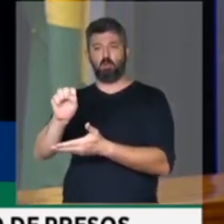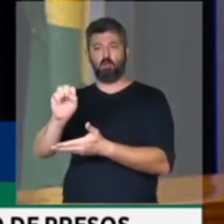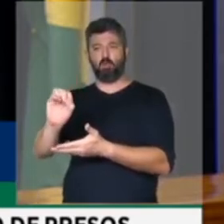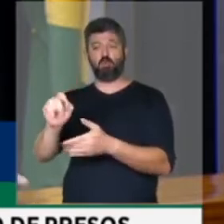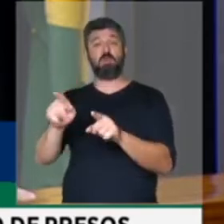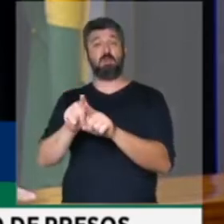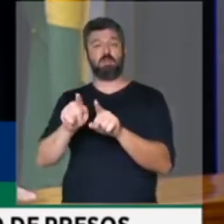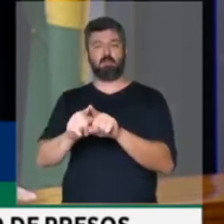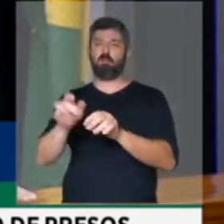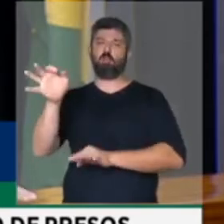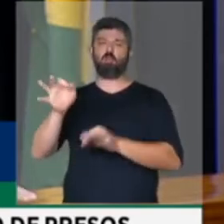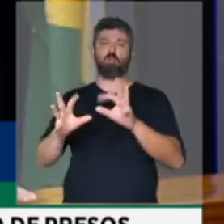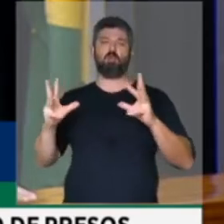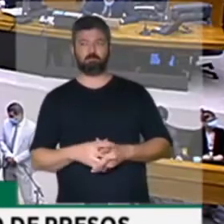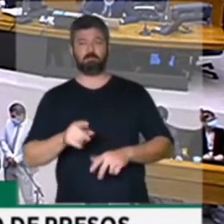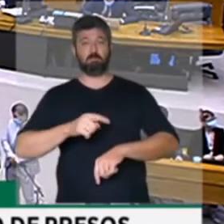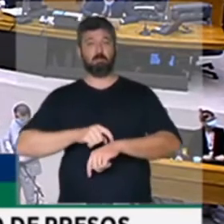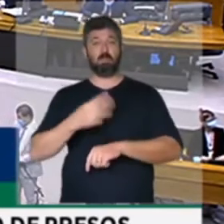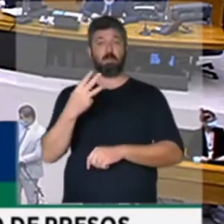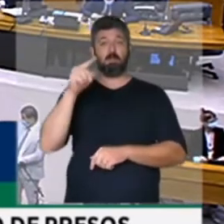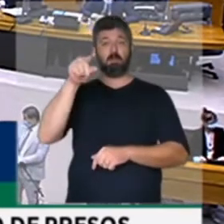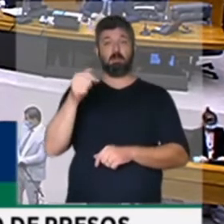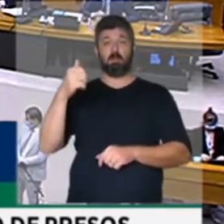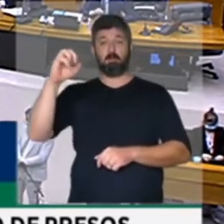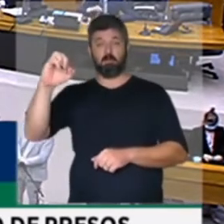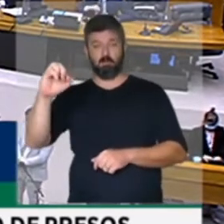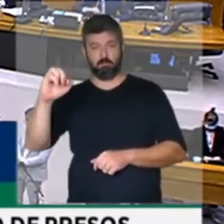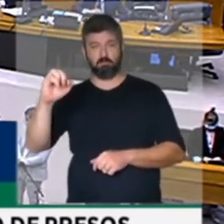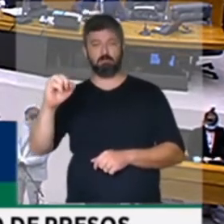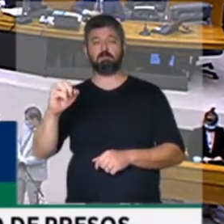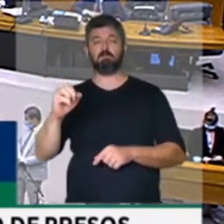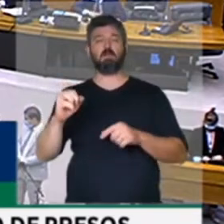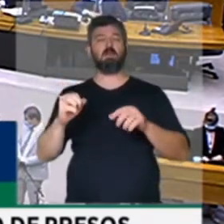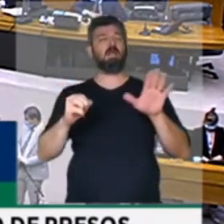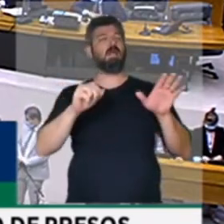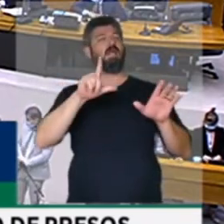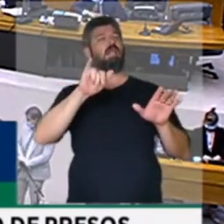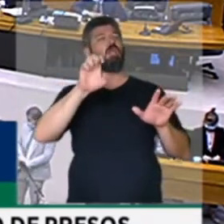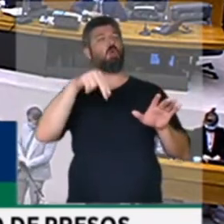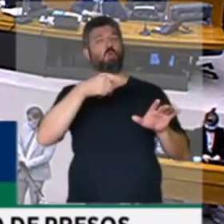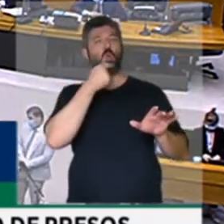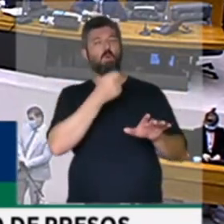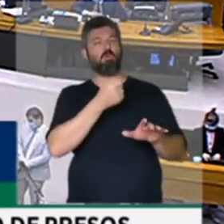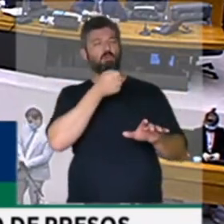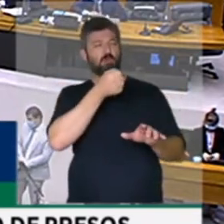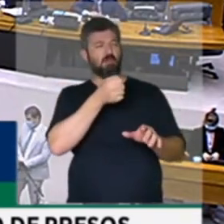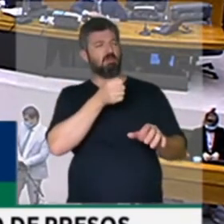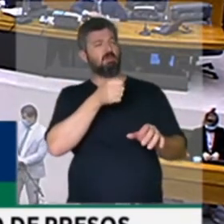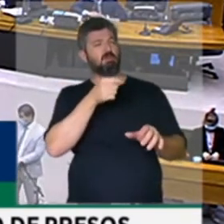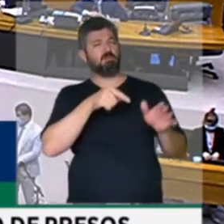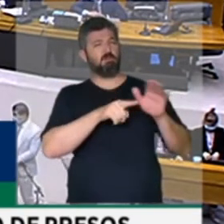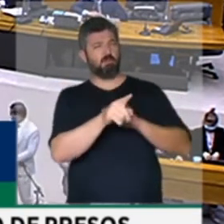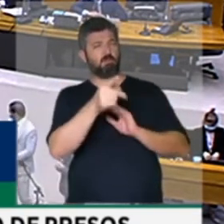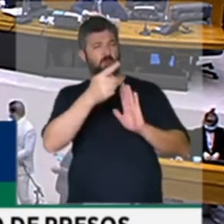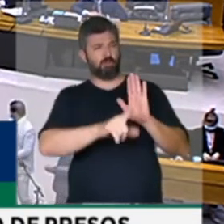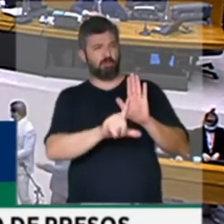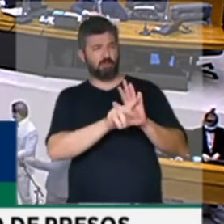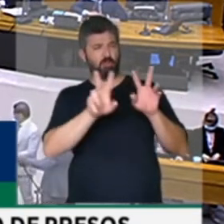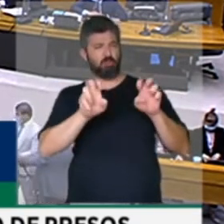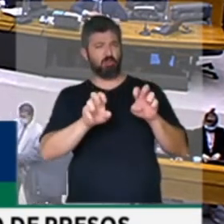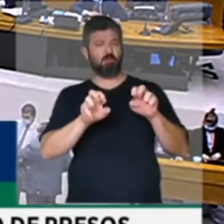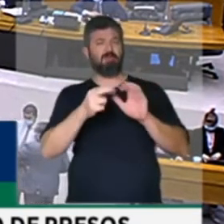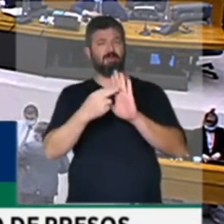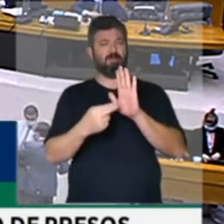a todos os policiais. Obrigado. Sr. Lincoln Macario, esse requerimento de urgência para apreciação de um projeto de lei que trata do regime